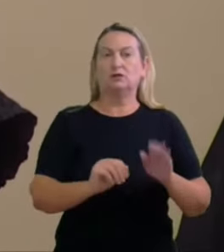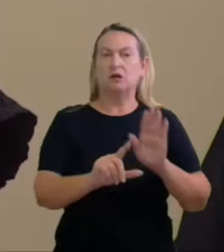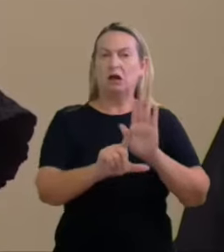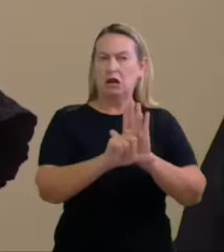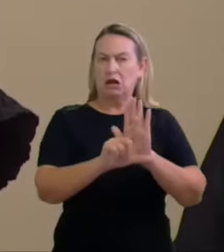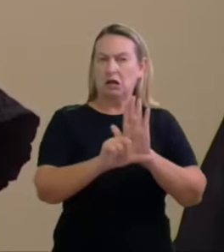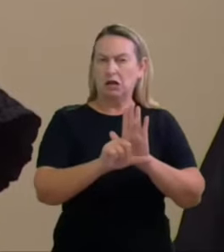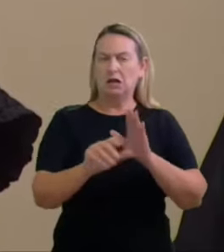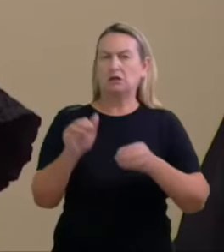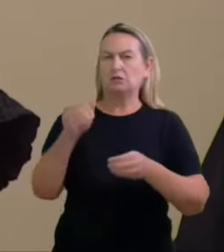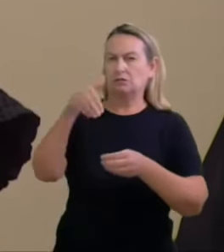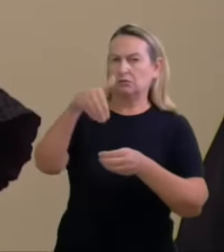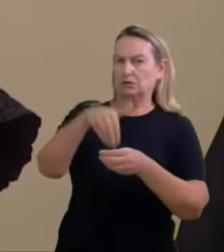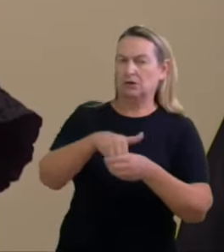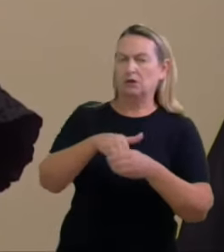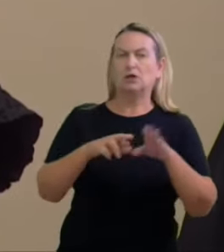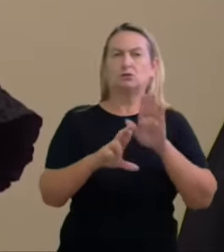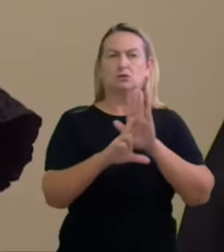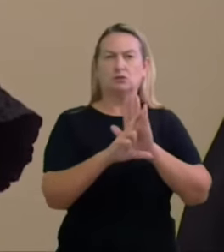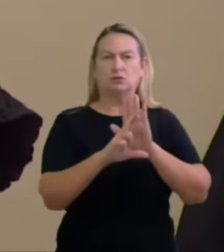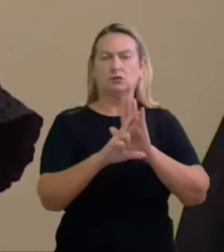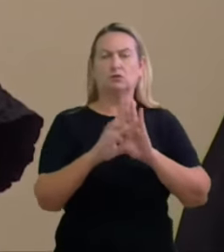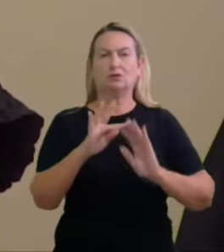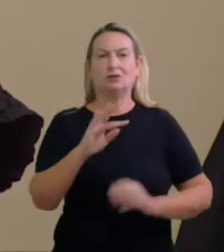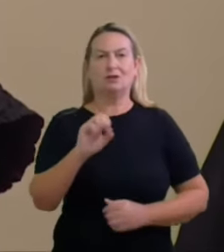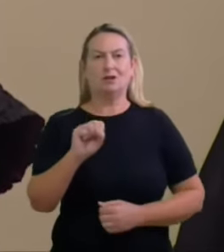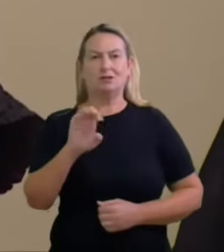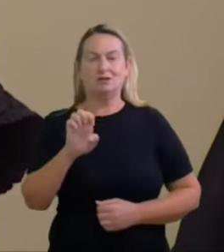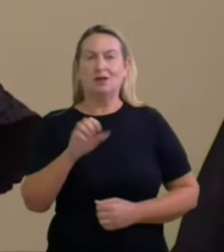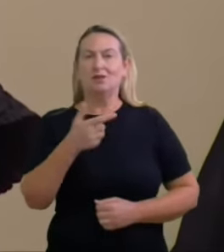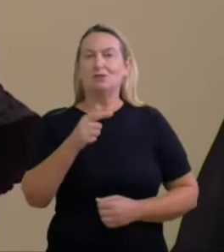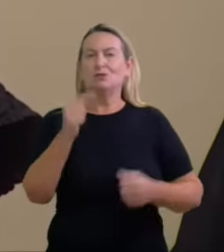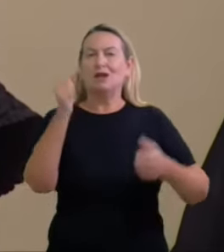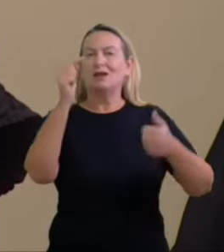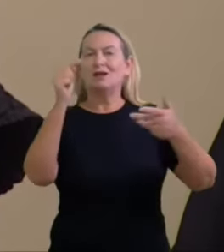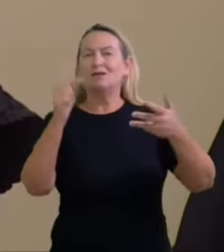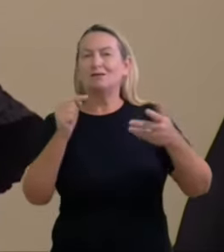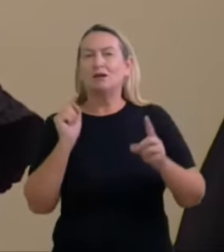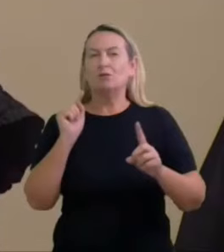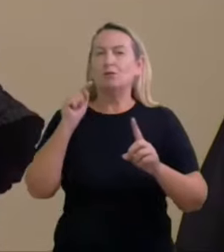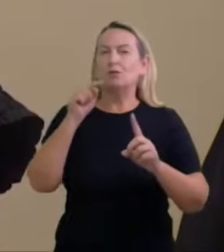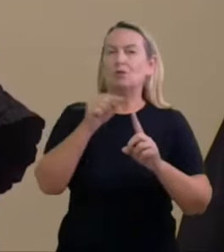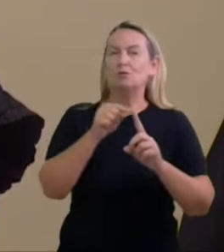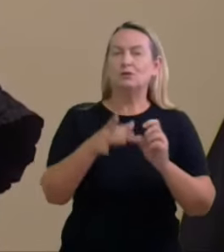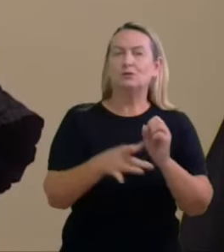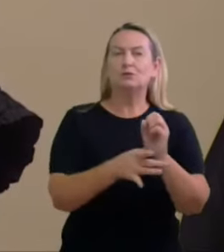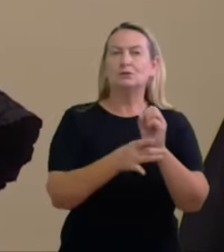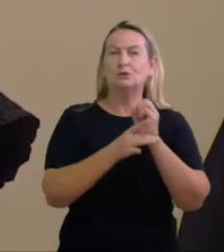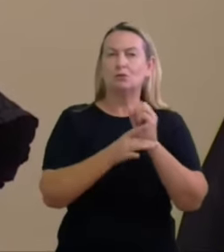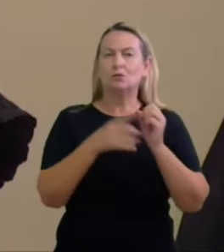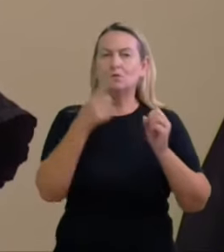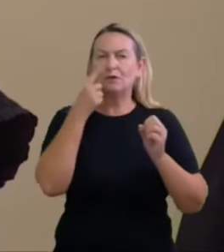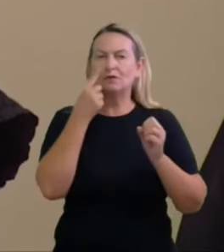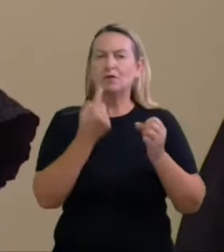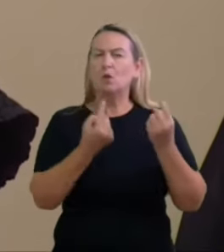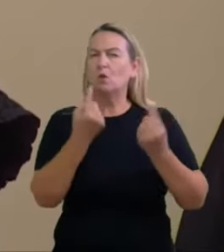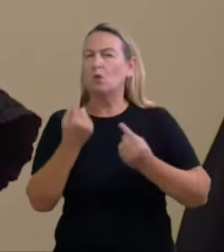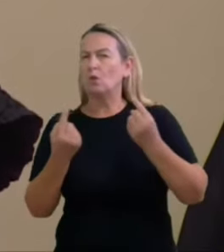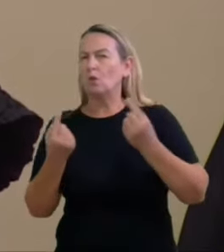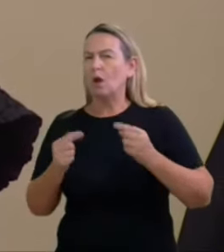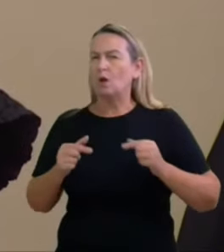e nem as resoluções do TSE estabelecem critérios objetivos e seguros para se delinear quais atos de pré-campanha